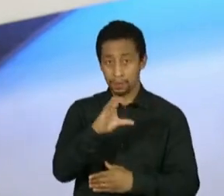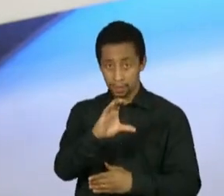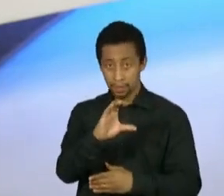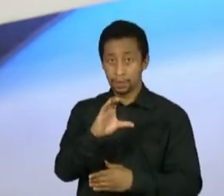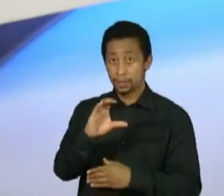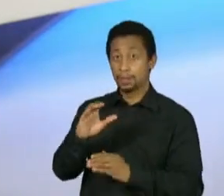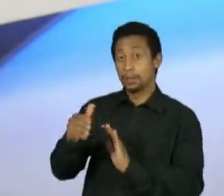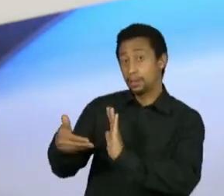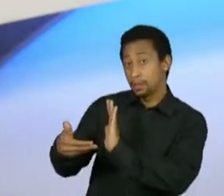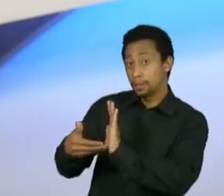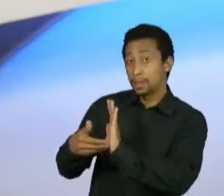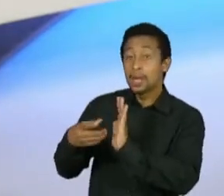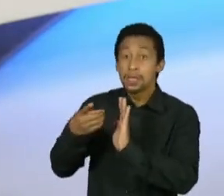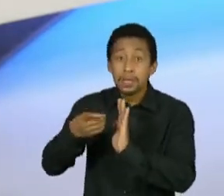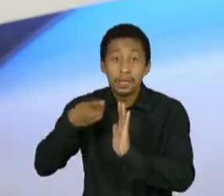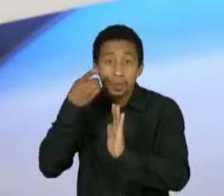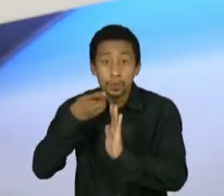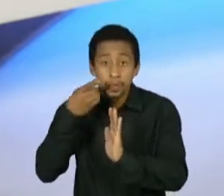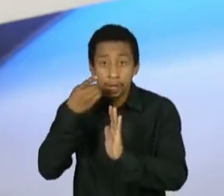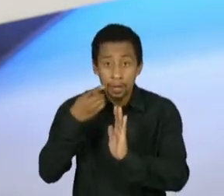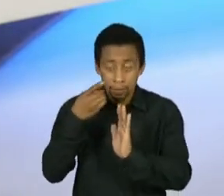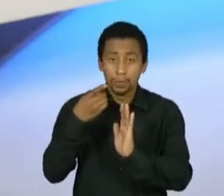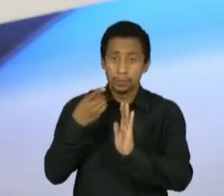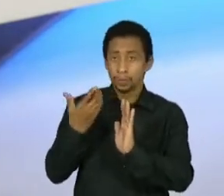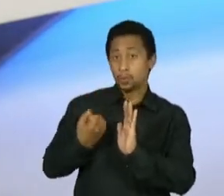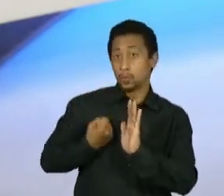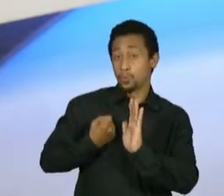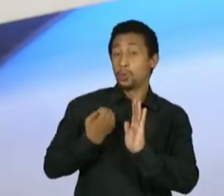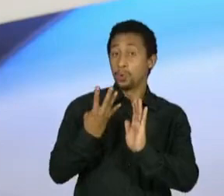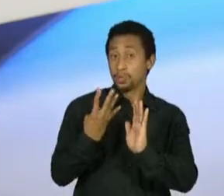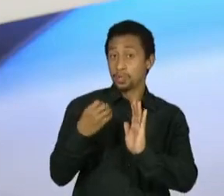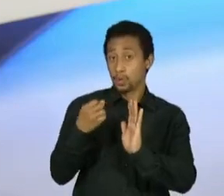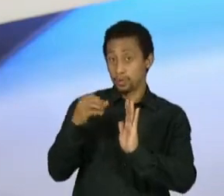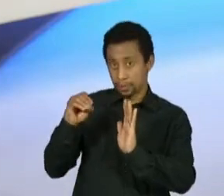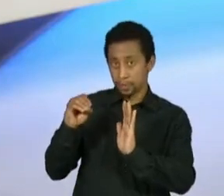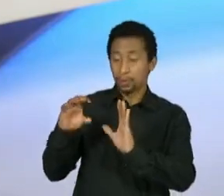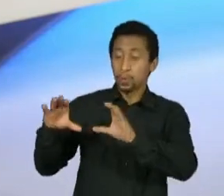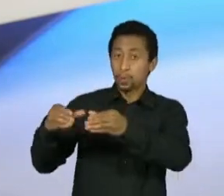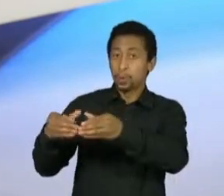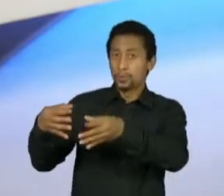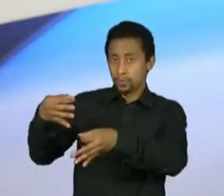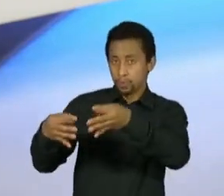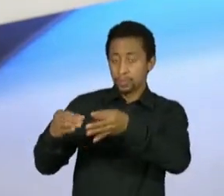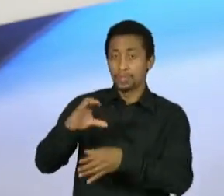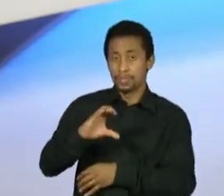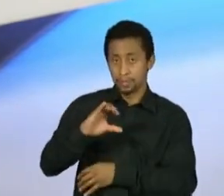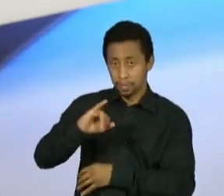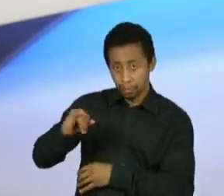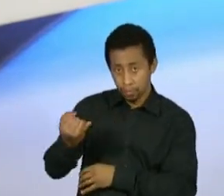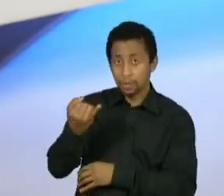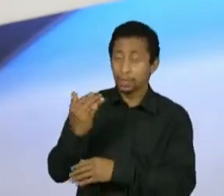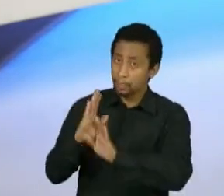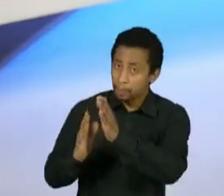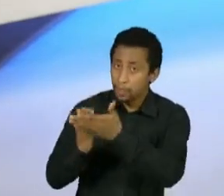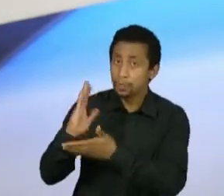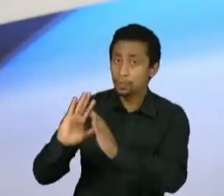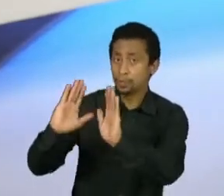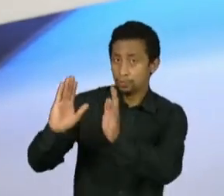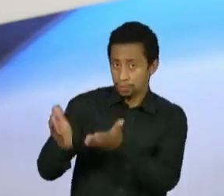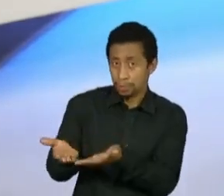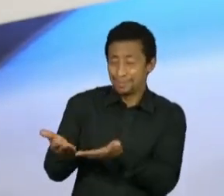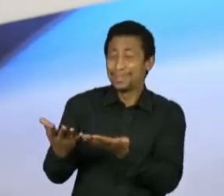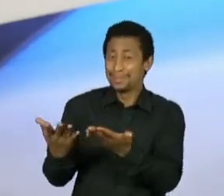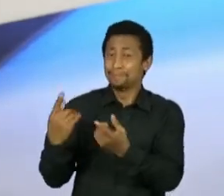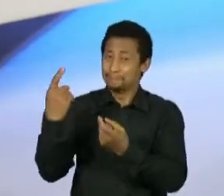Deputados. Ela já foi aprovada na Comissão de Justiça e verdade. E assim, é muito